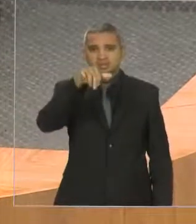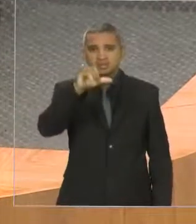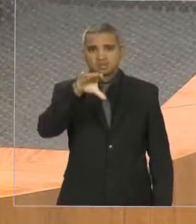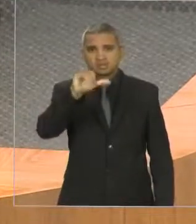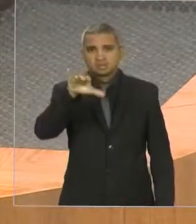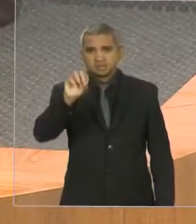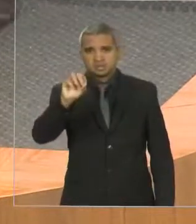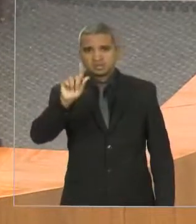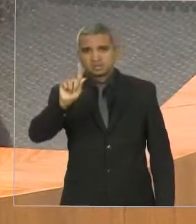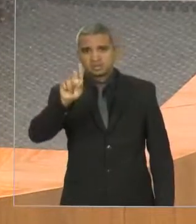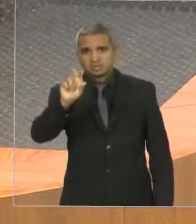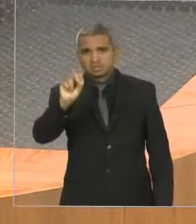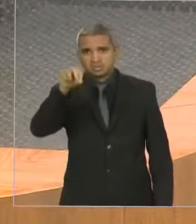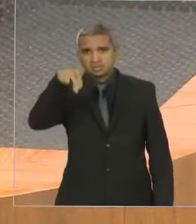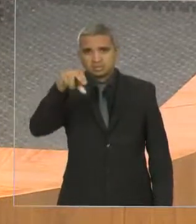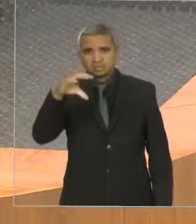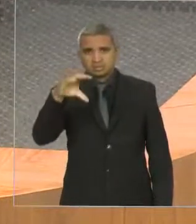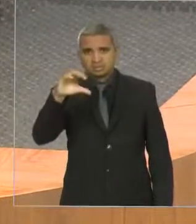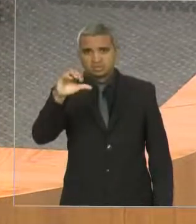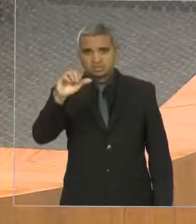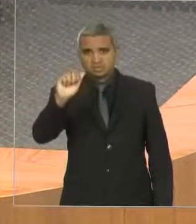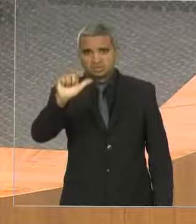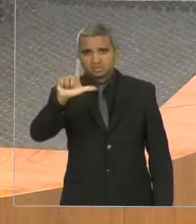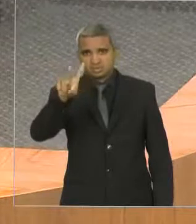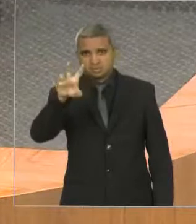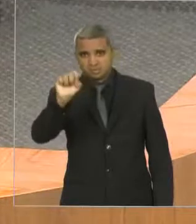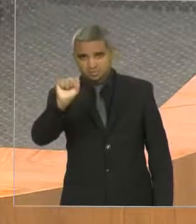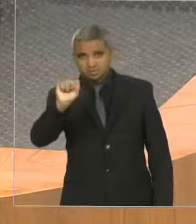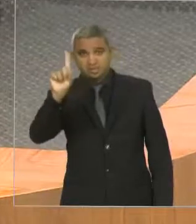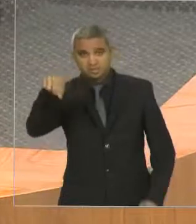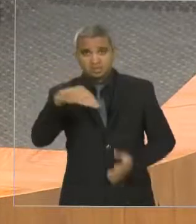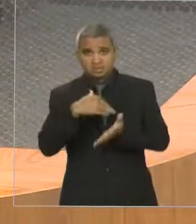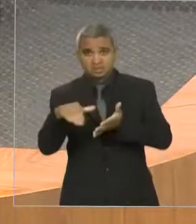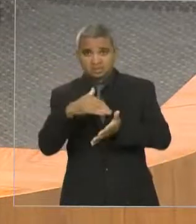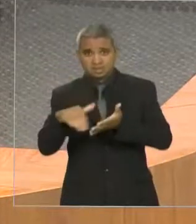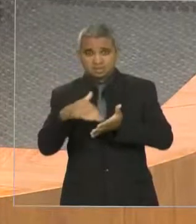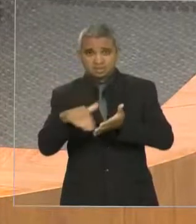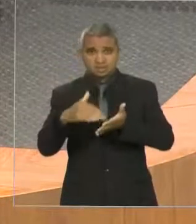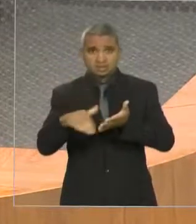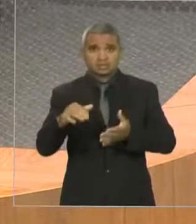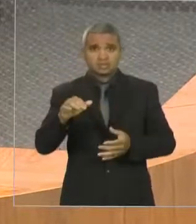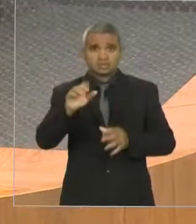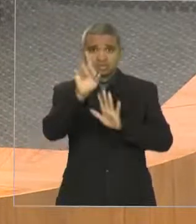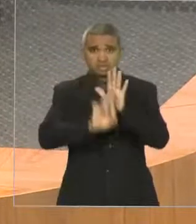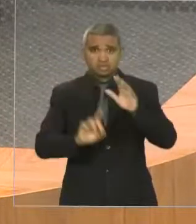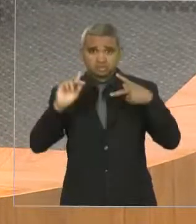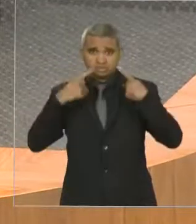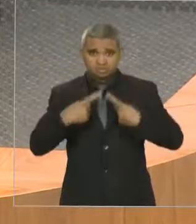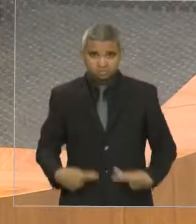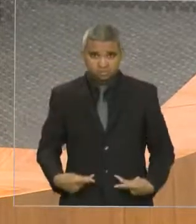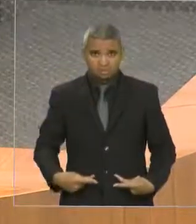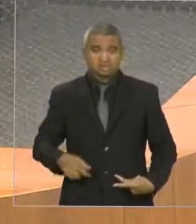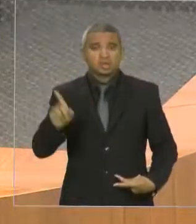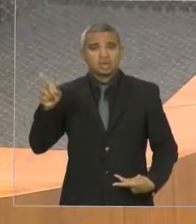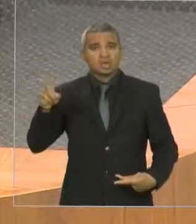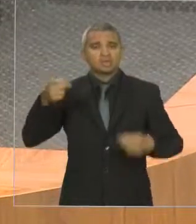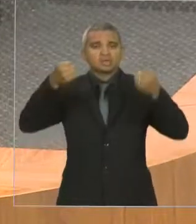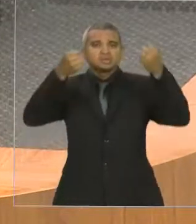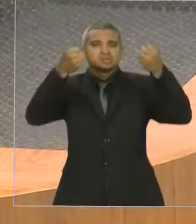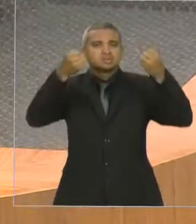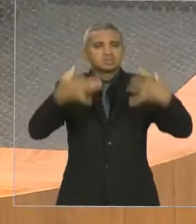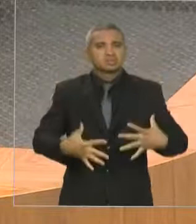onde fez uma exposição daquilo que o governo do Estado já tem feito com relação aos povos indígenas.